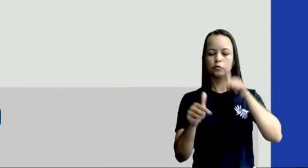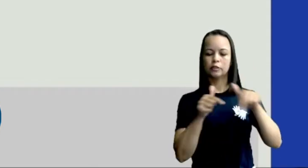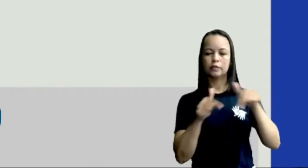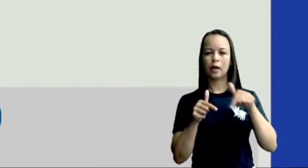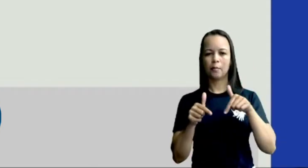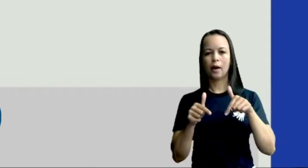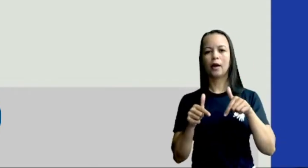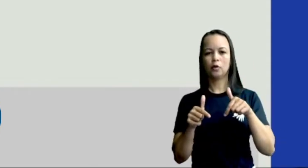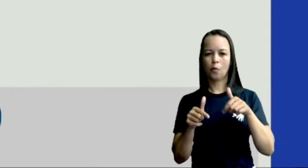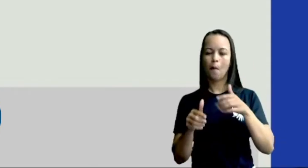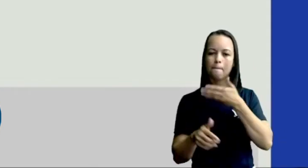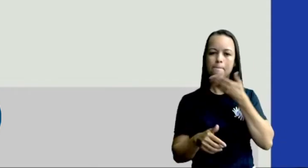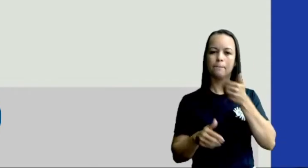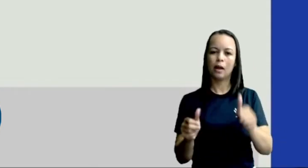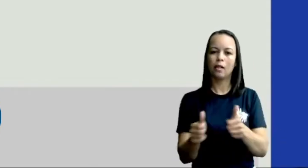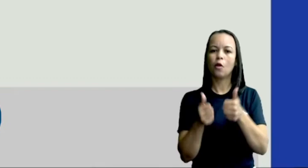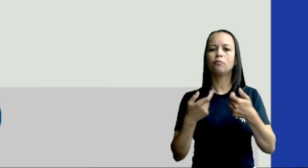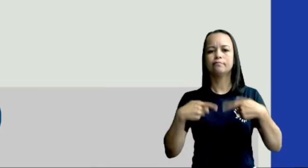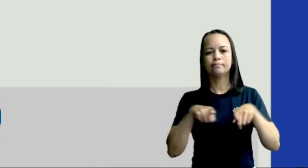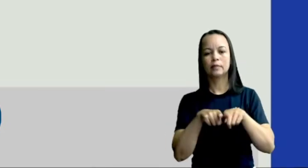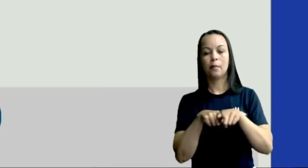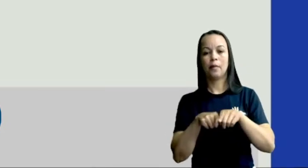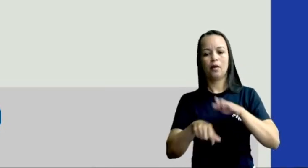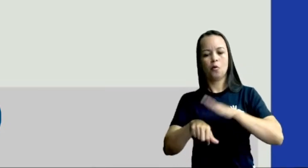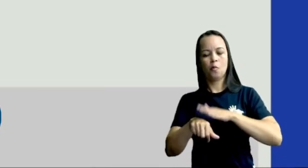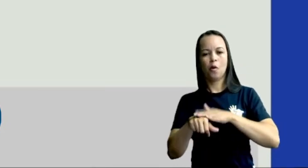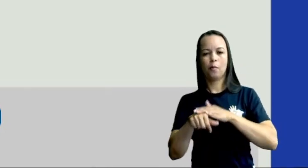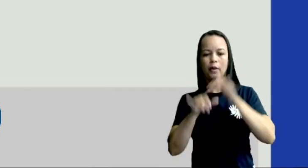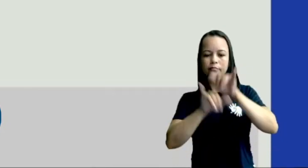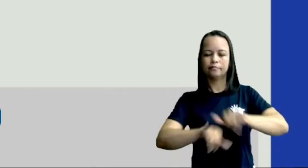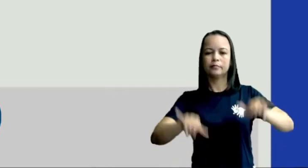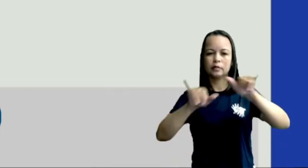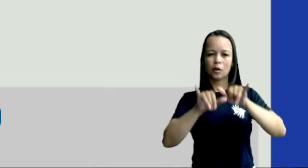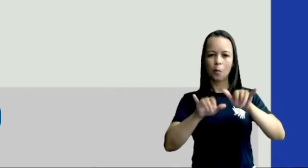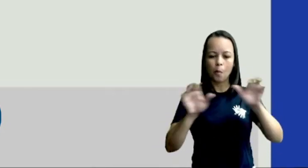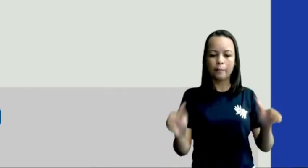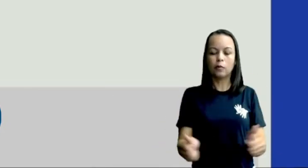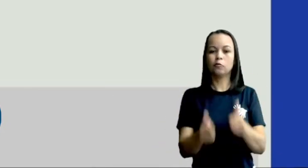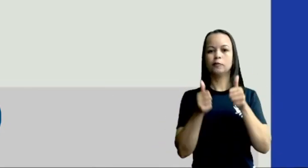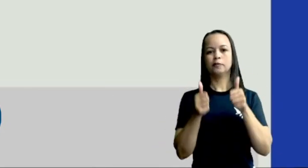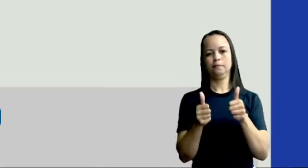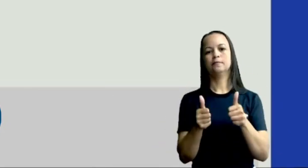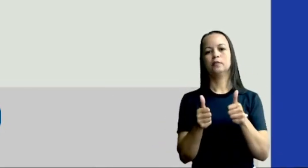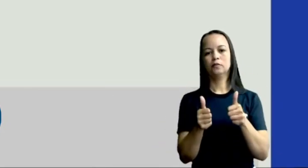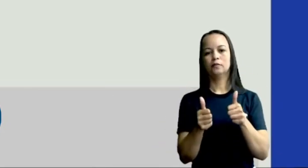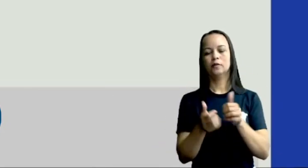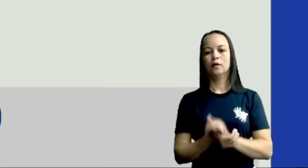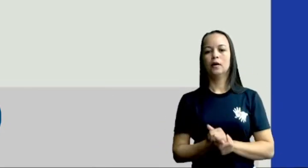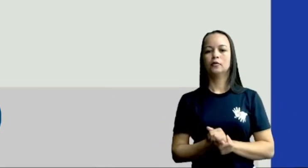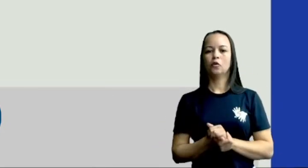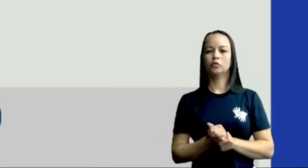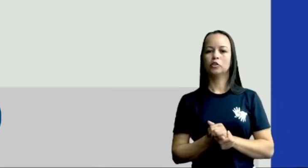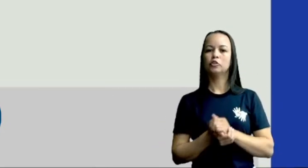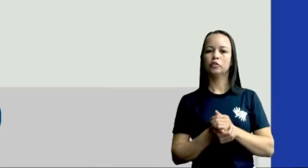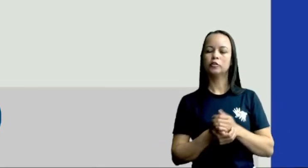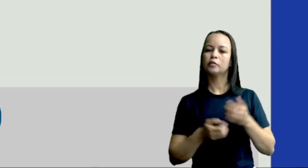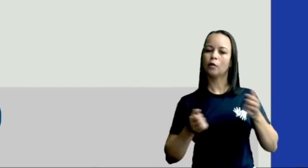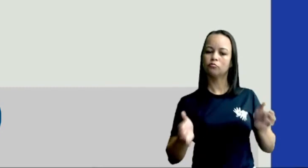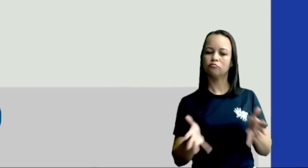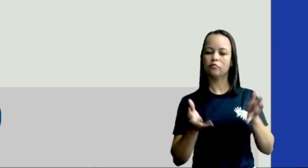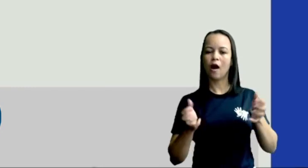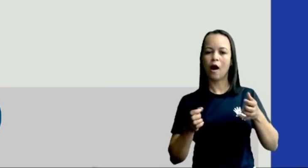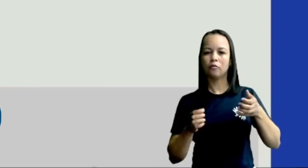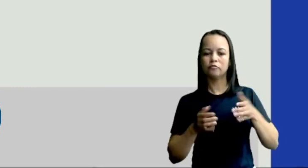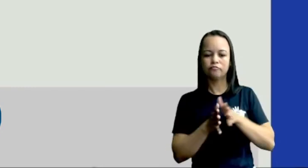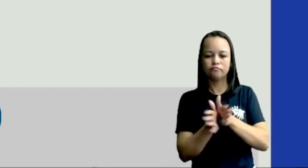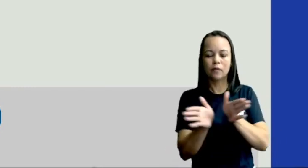condições de trabalho. Esse também é o momento de um anúncio muito positivo. Nós estamos avançando na nossa campanha